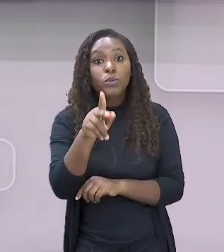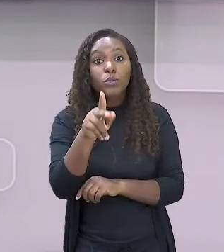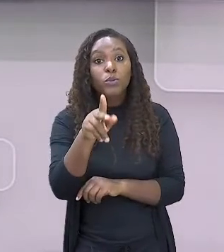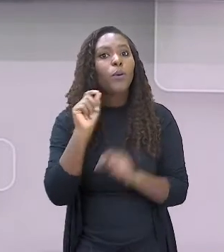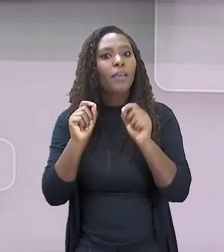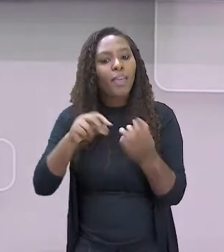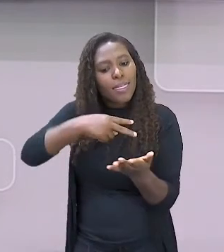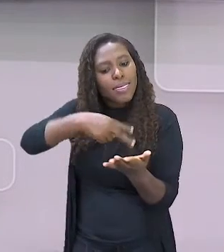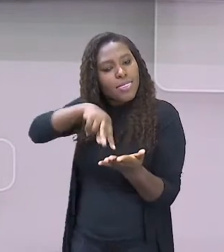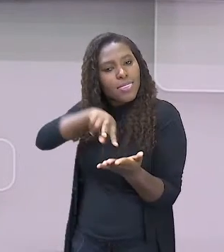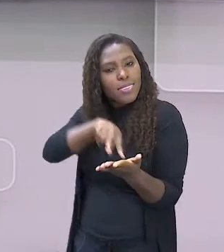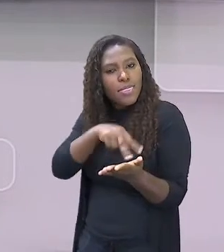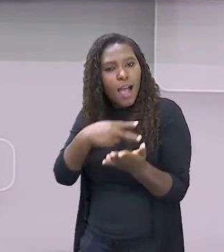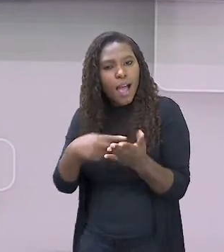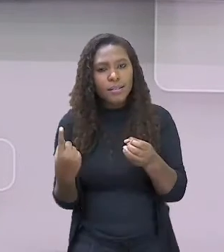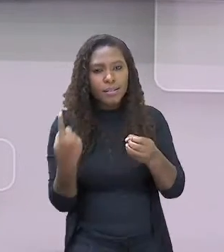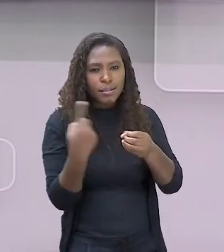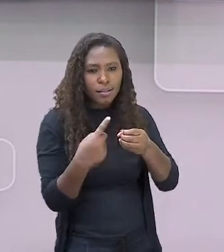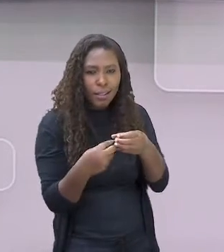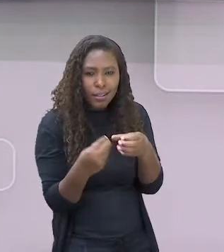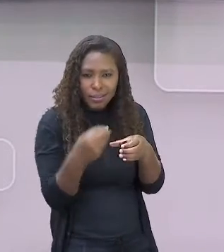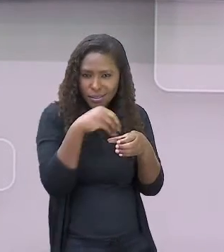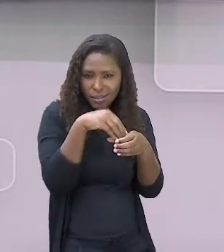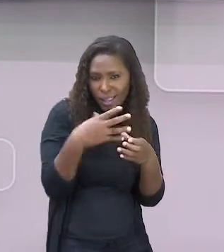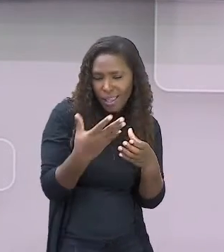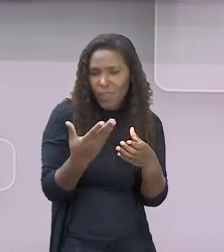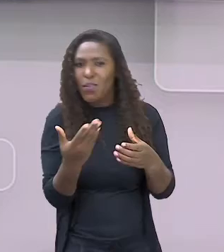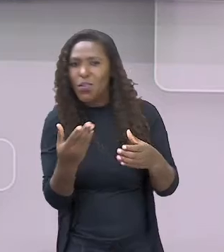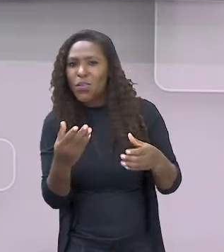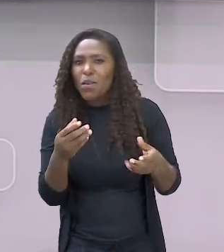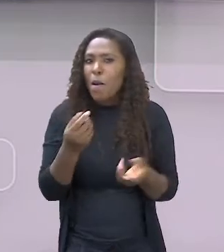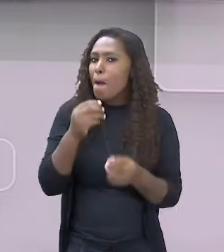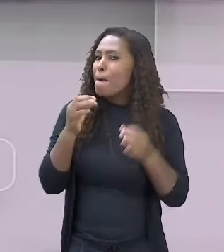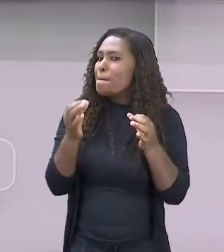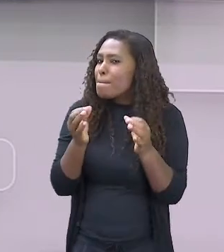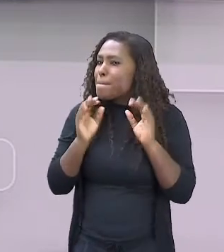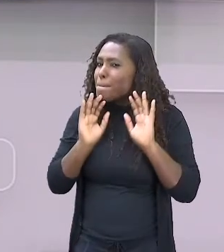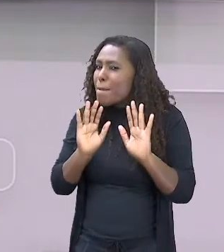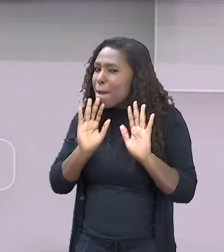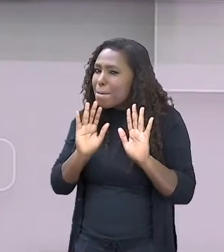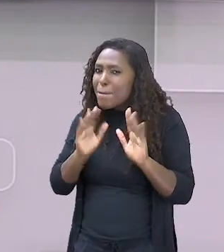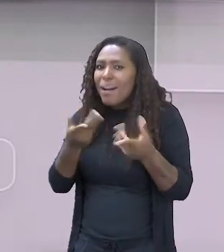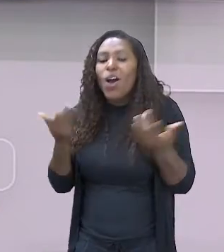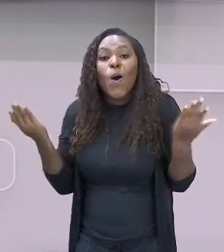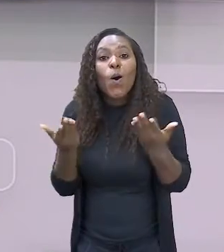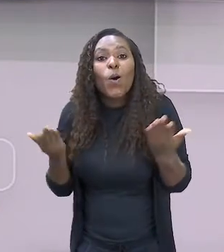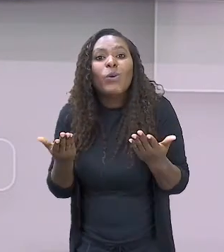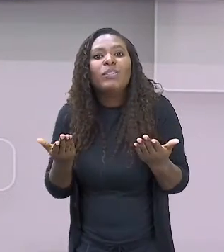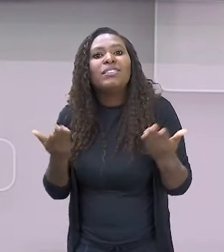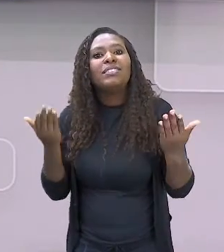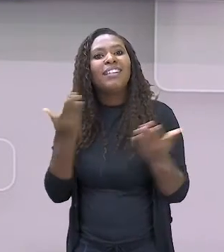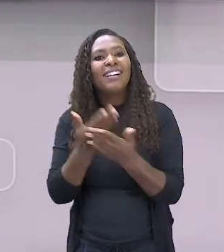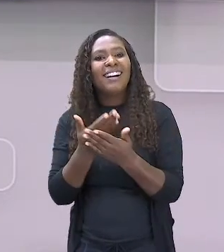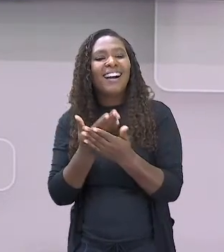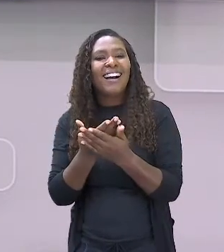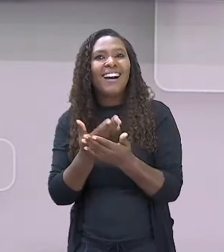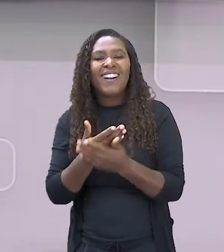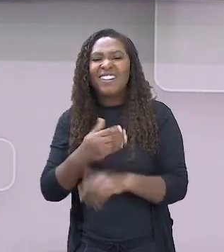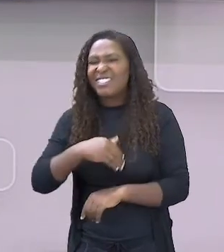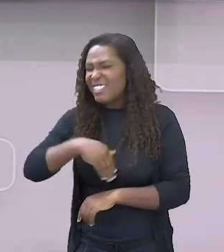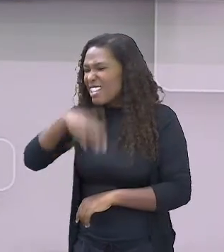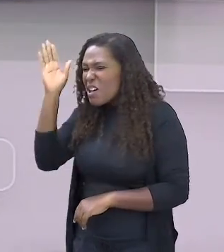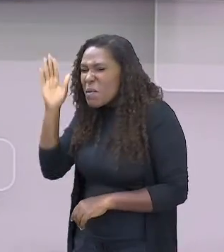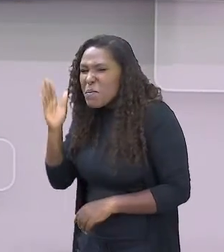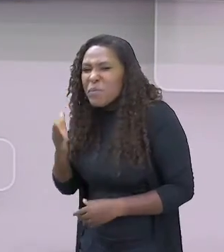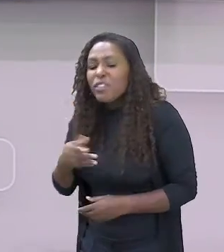danças urbanas. Preparem aí que hoje a nossa aula está mais uma vez de arrebentar.